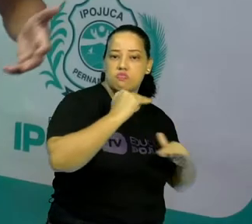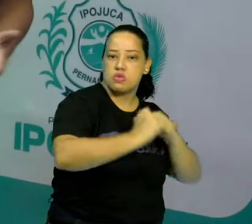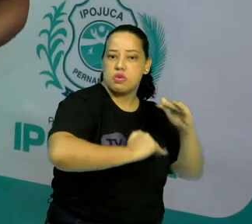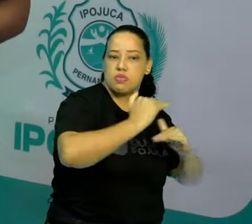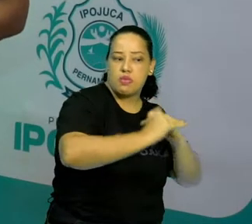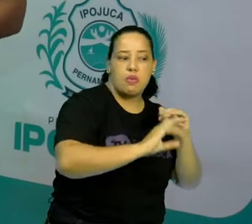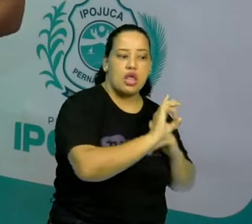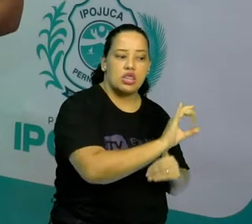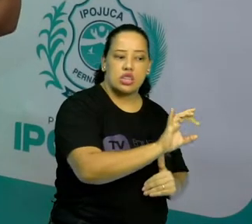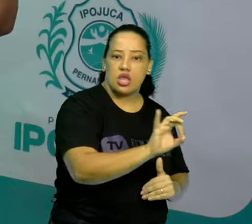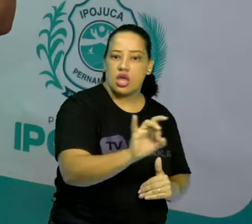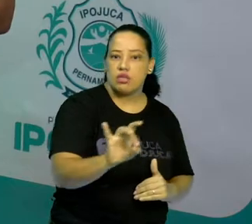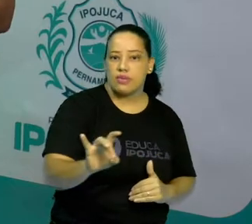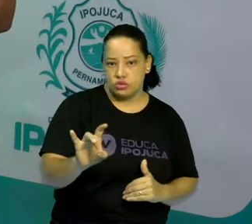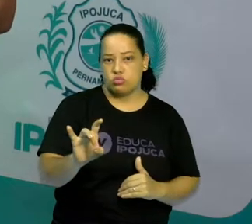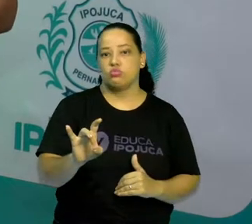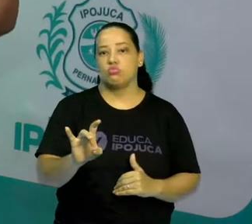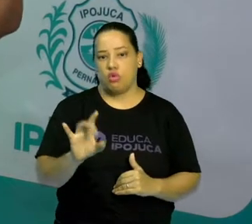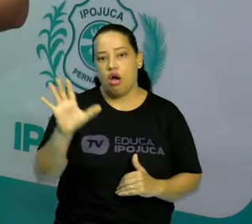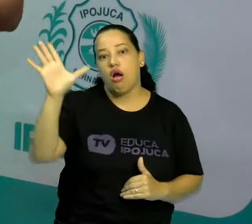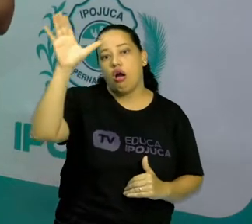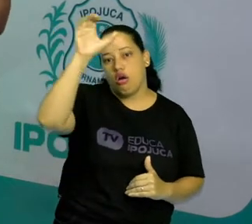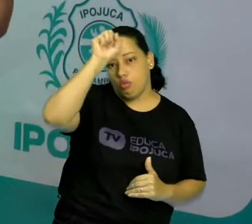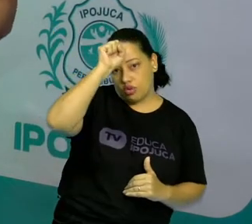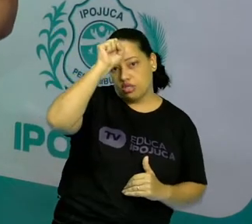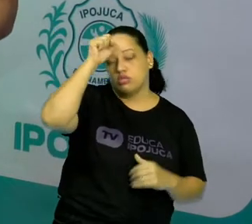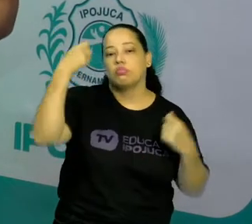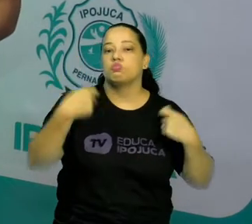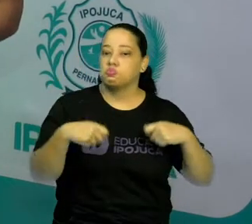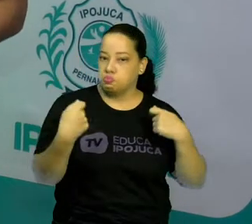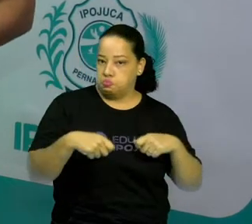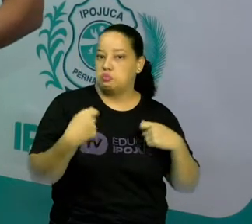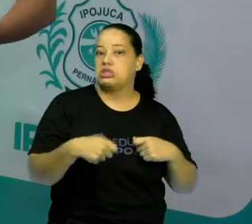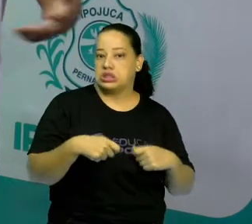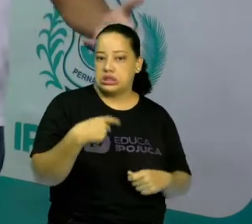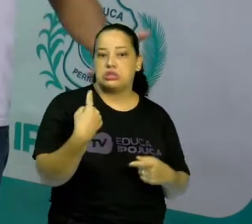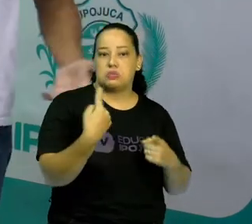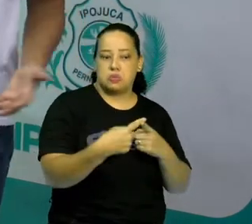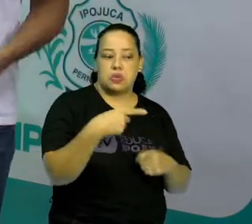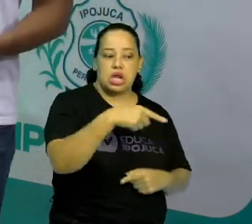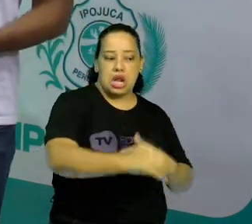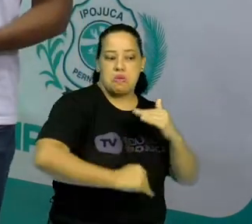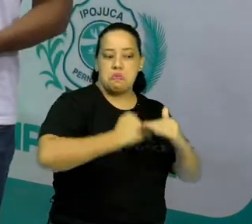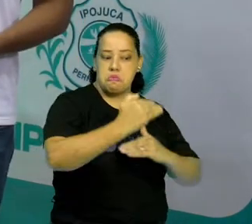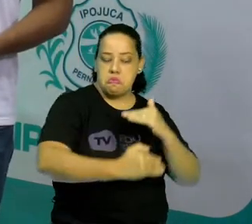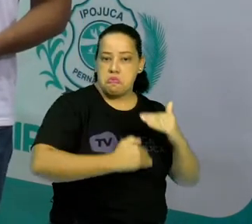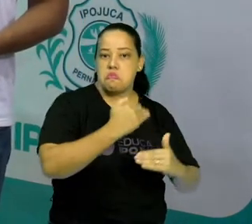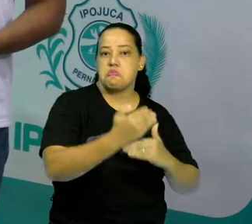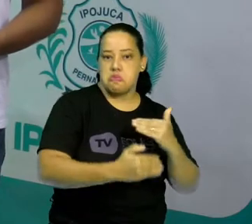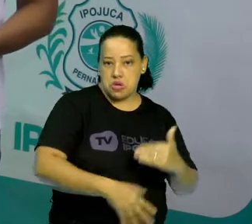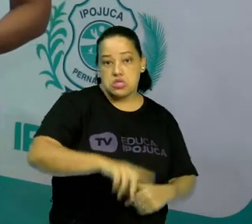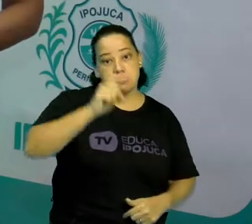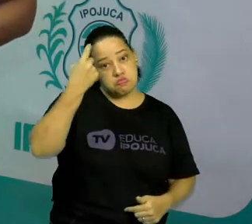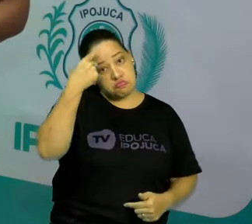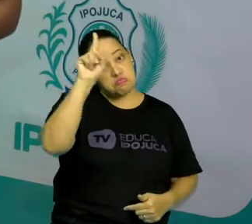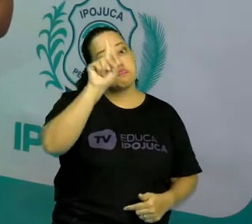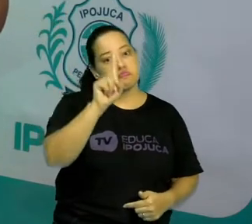ou seja, o desempenho de cada um que está ali naquele processo de improvisação.